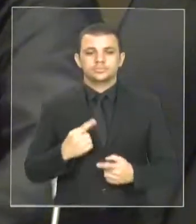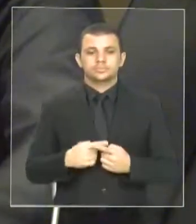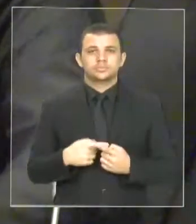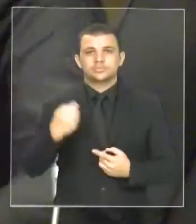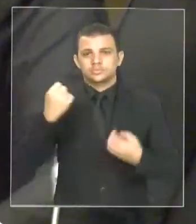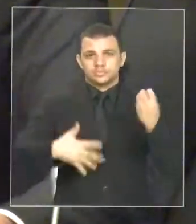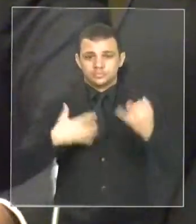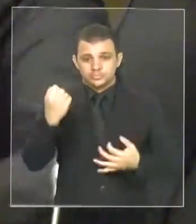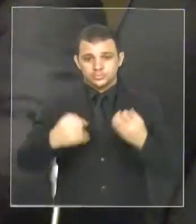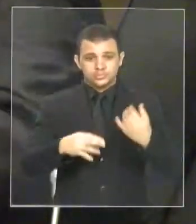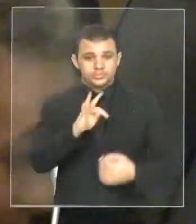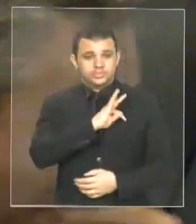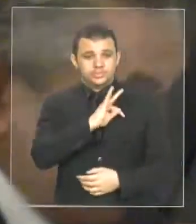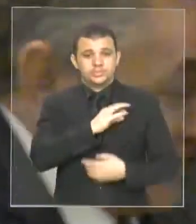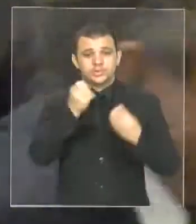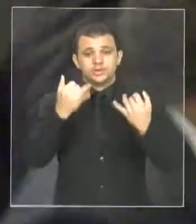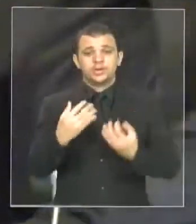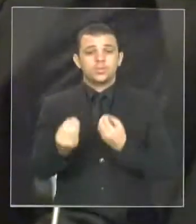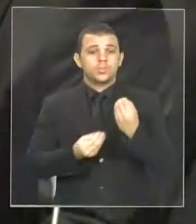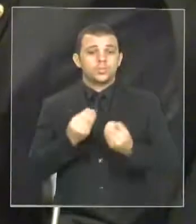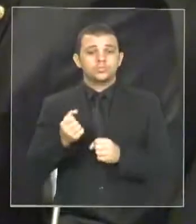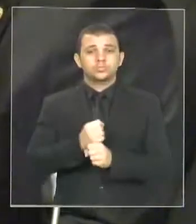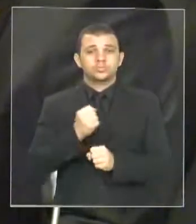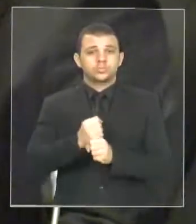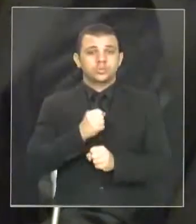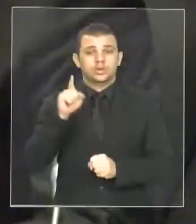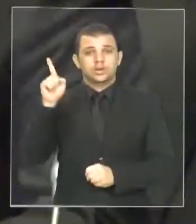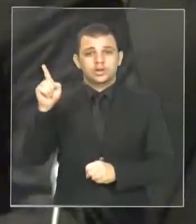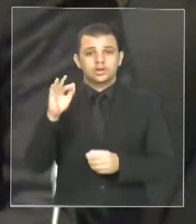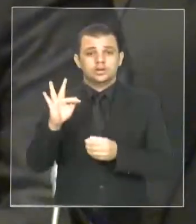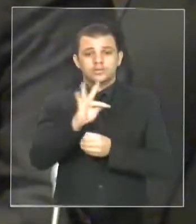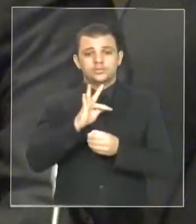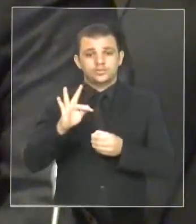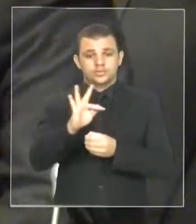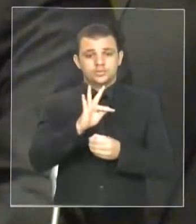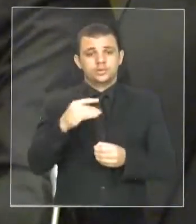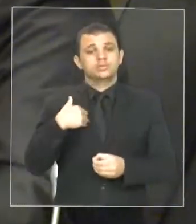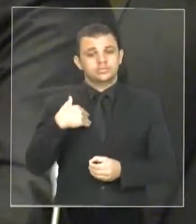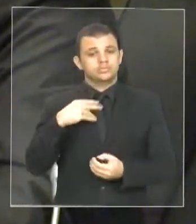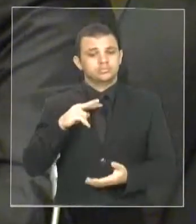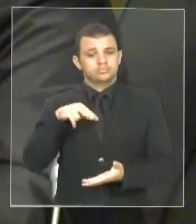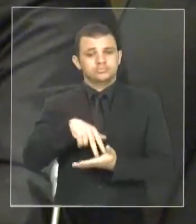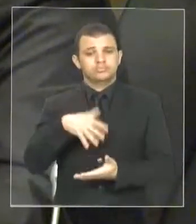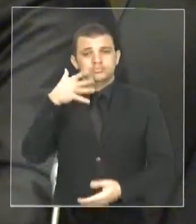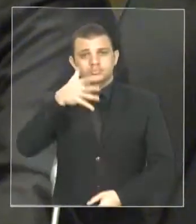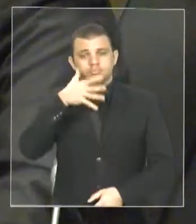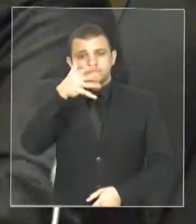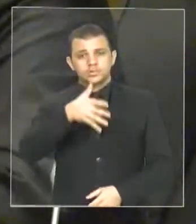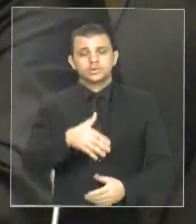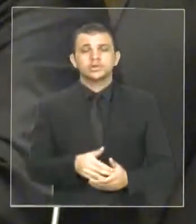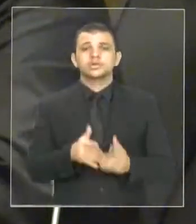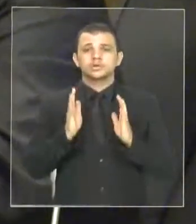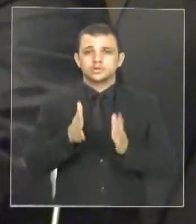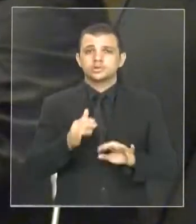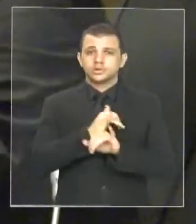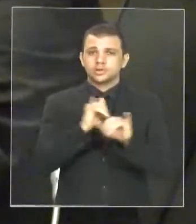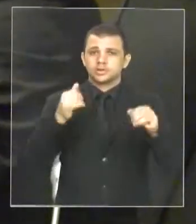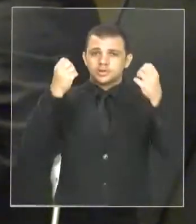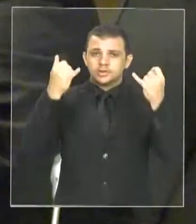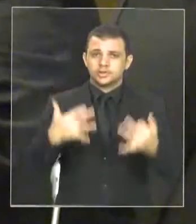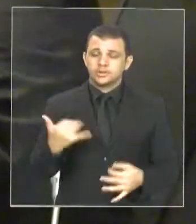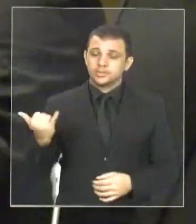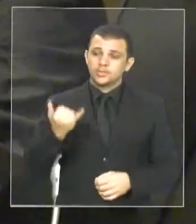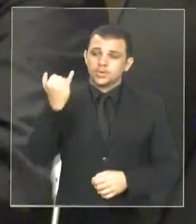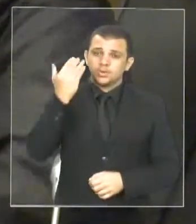abordagem sobre essa obra da forquilha, que eu mesmo já subi a esta tribuna para dizer da importância dessa